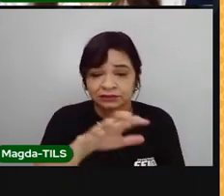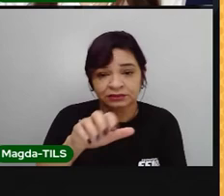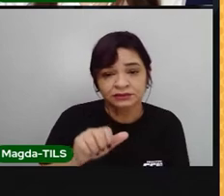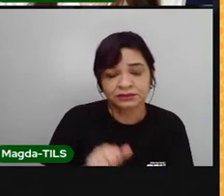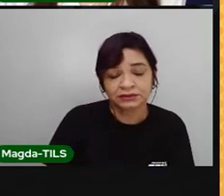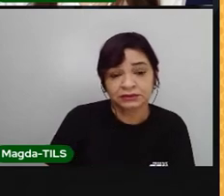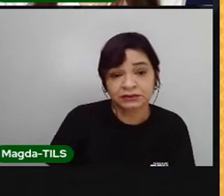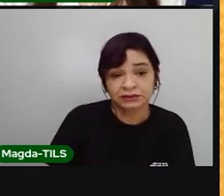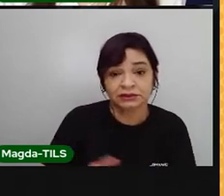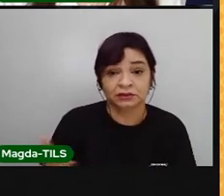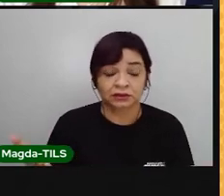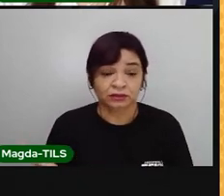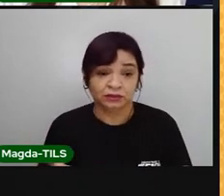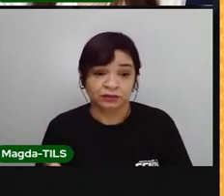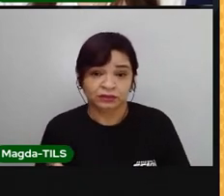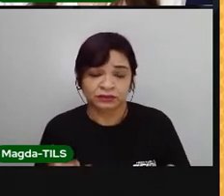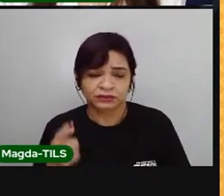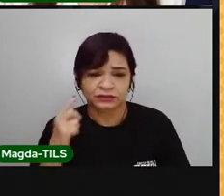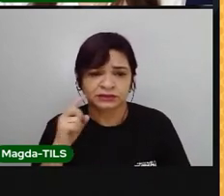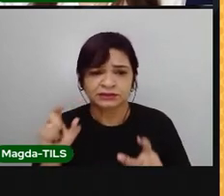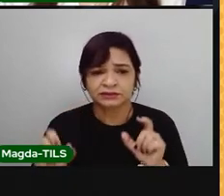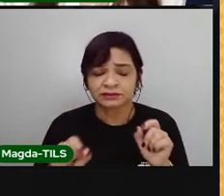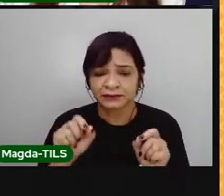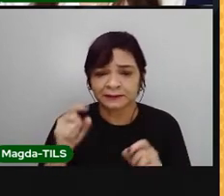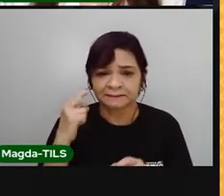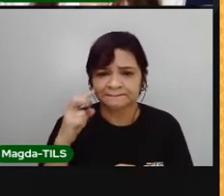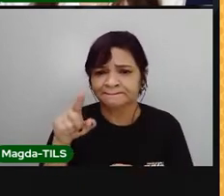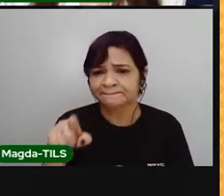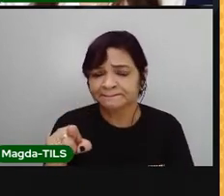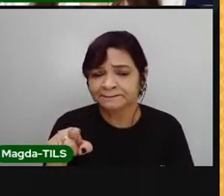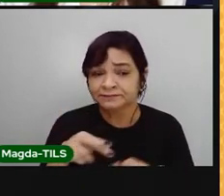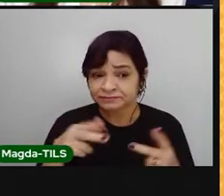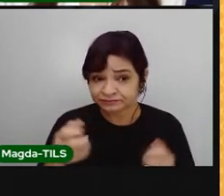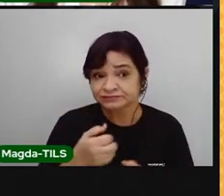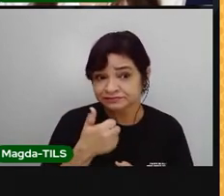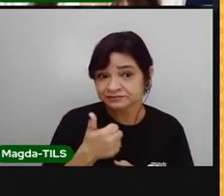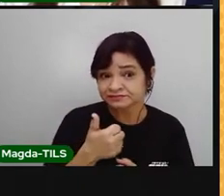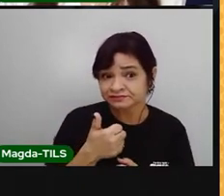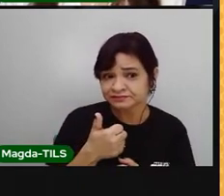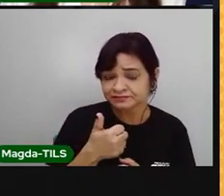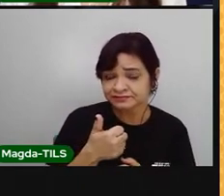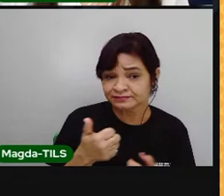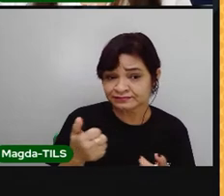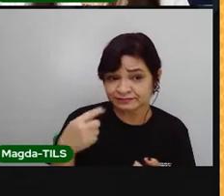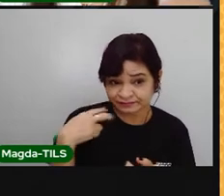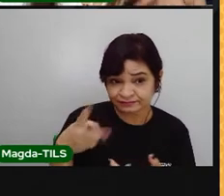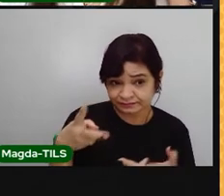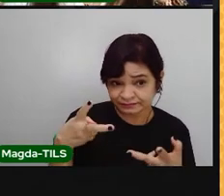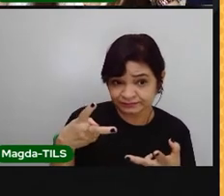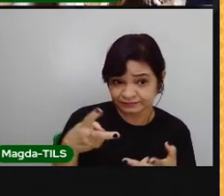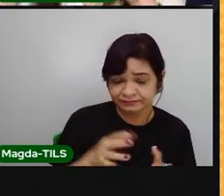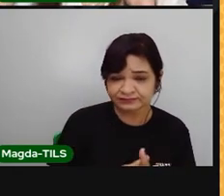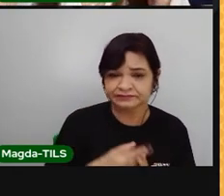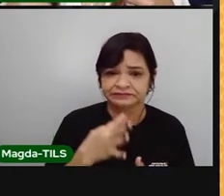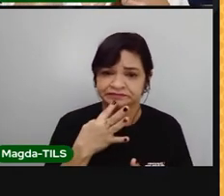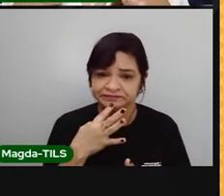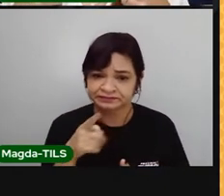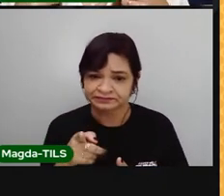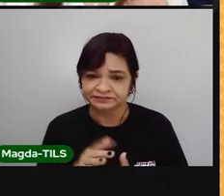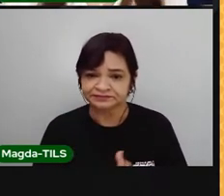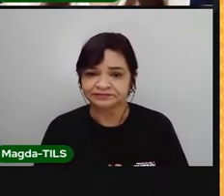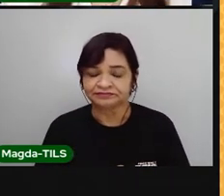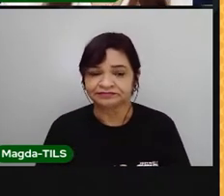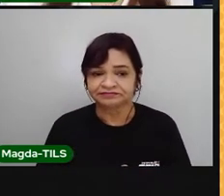Atualmente, temos à nossa disposição algumas soluções viáveis. Você quer saber quais são? É